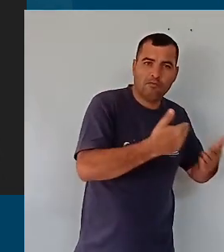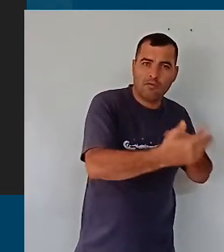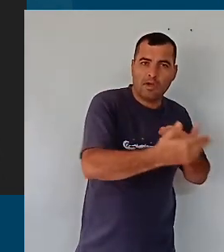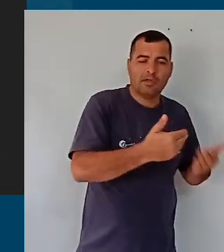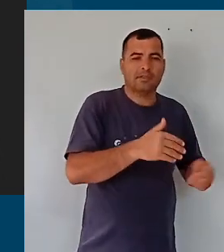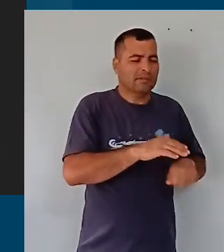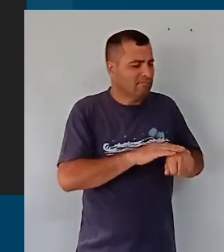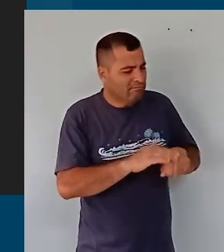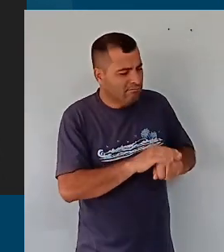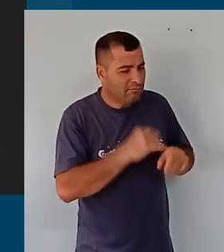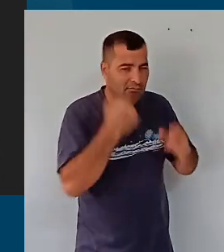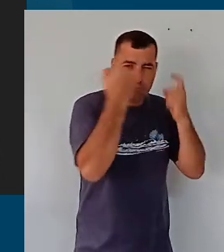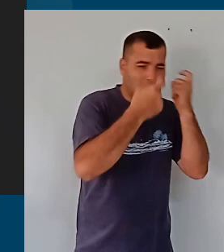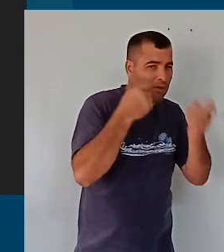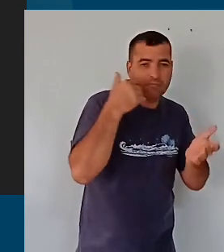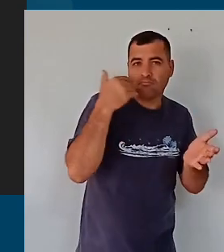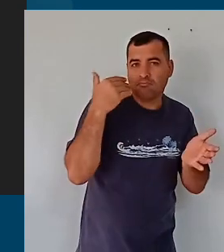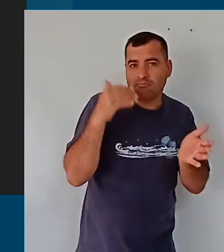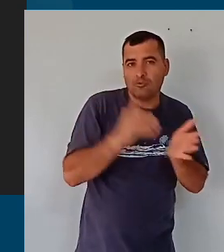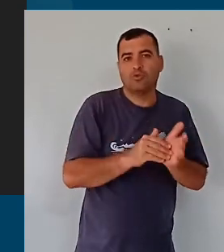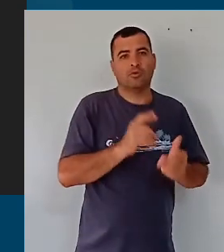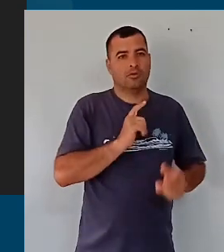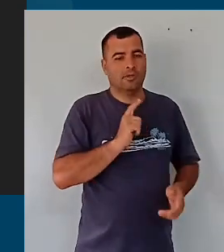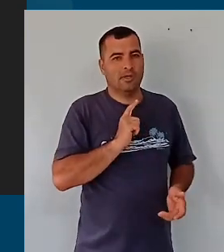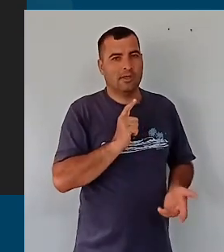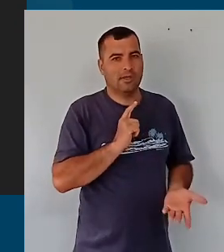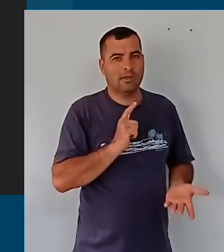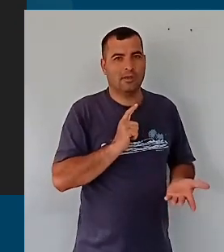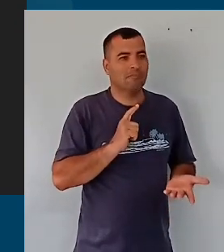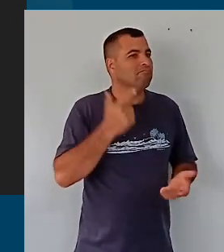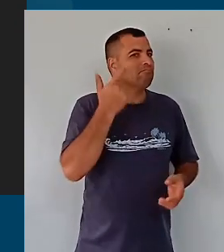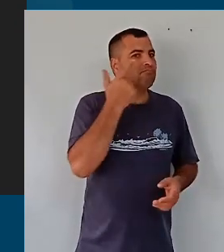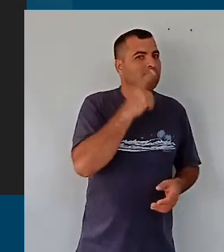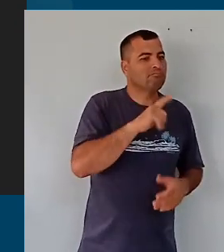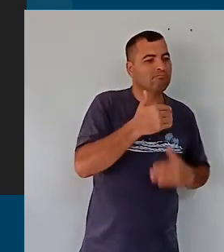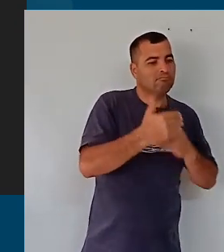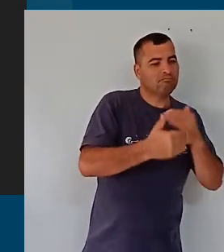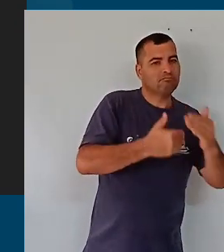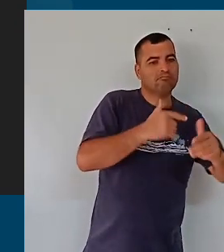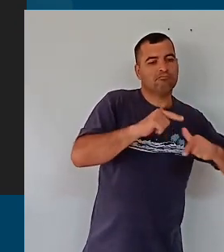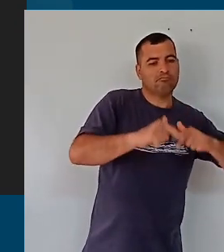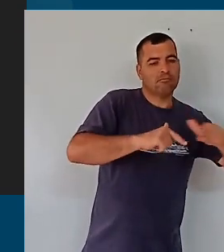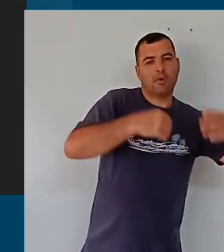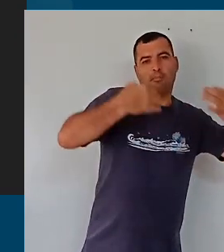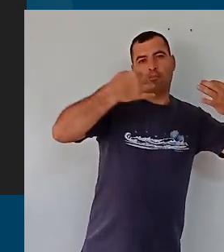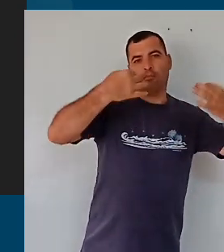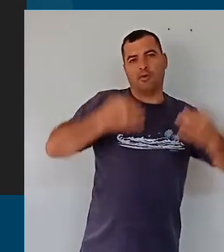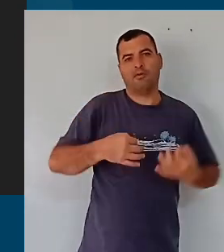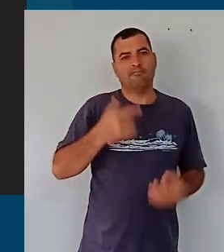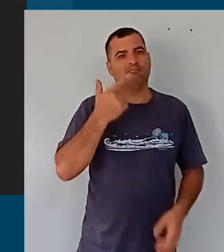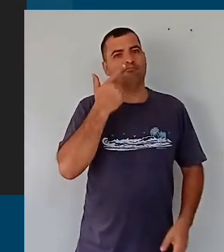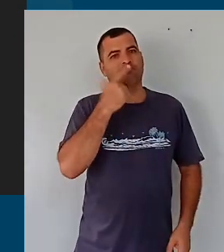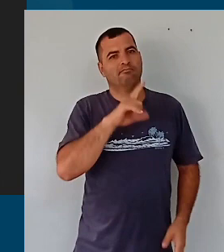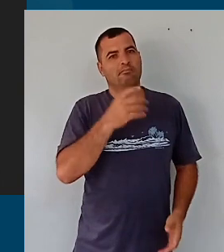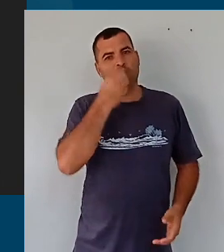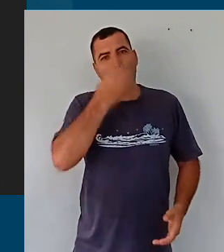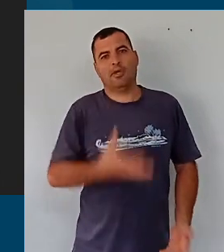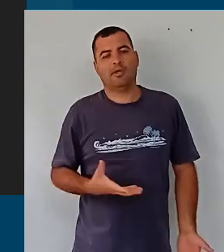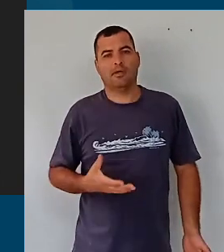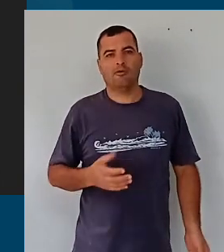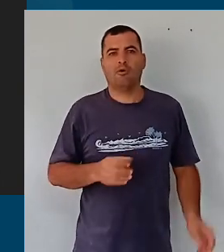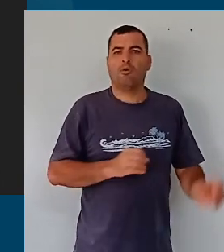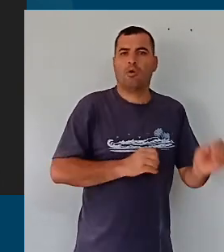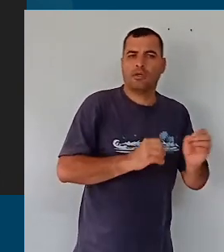mas se debruça nas preocupações mais diversas para que o trabalho seja executado com proficiência, com